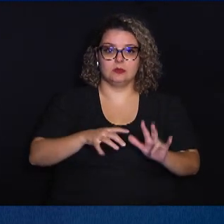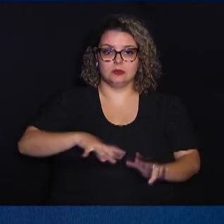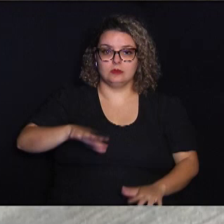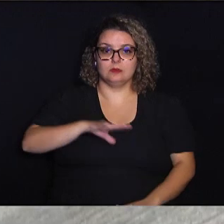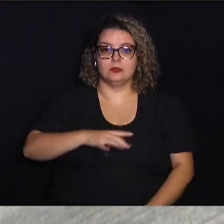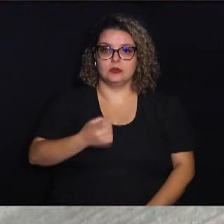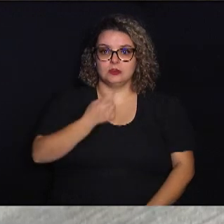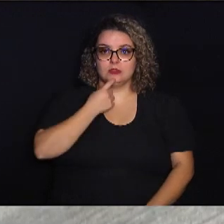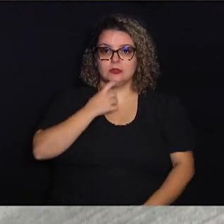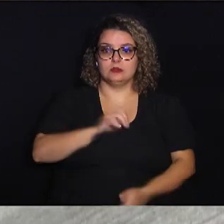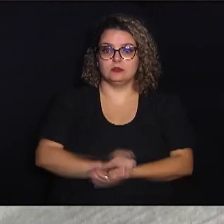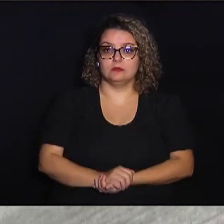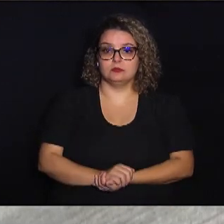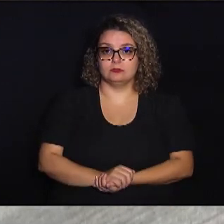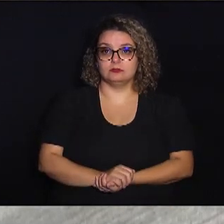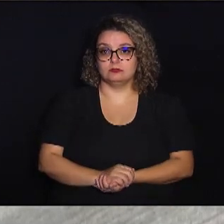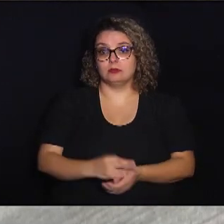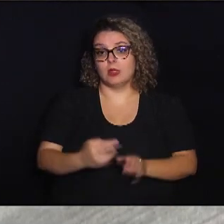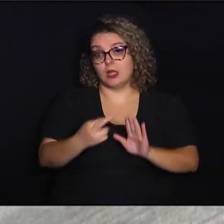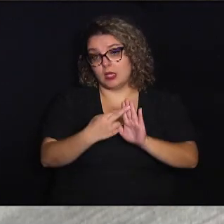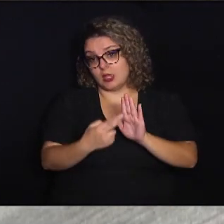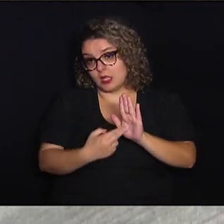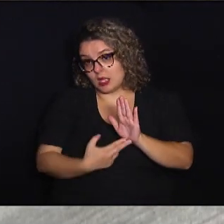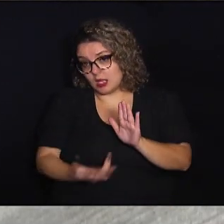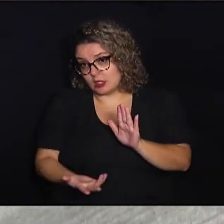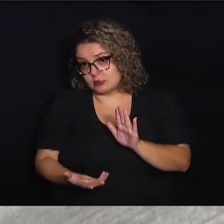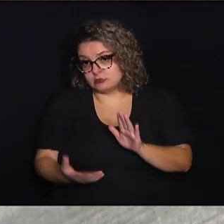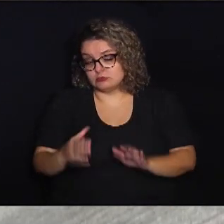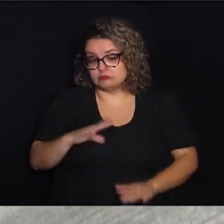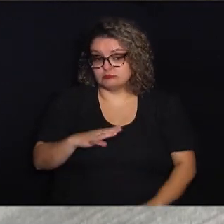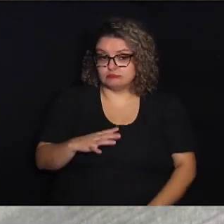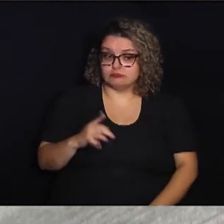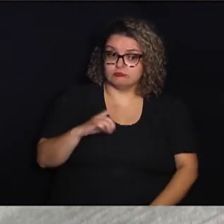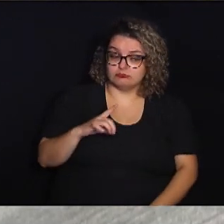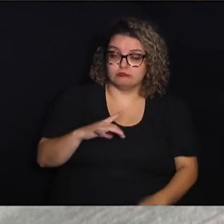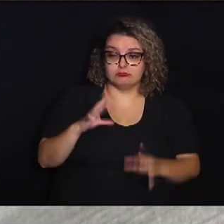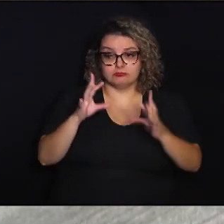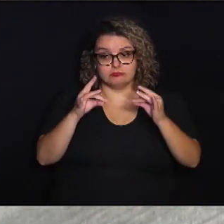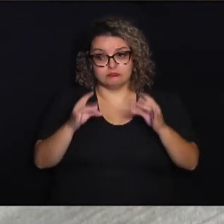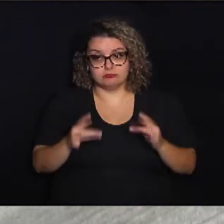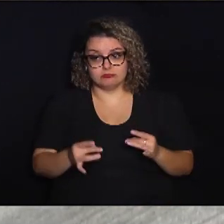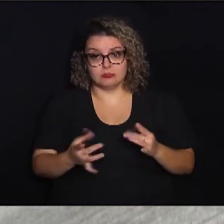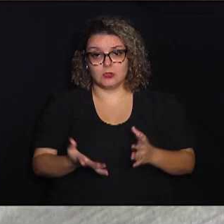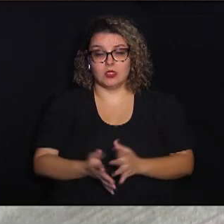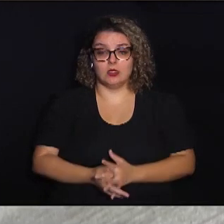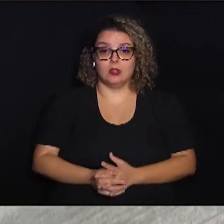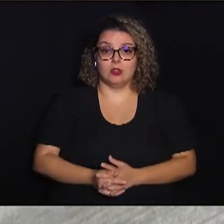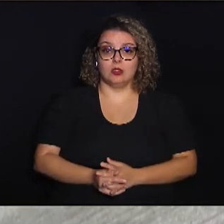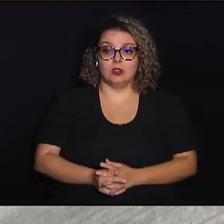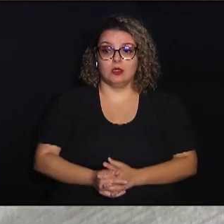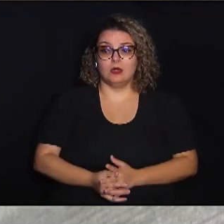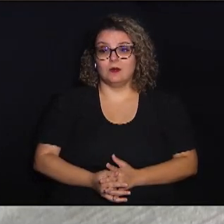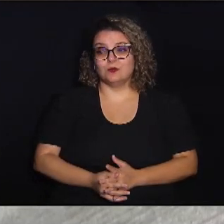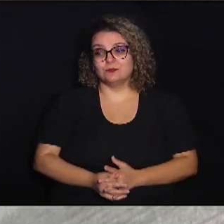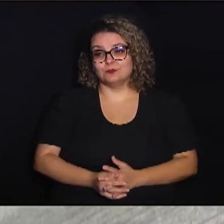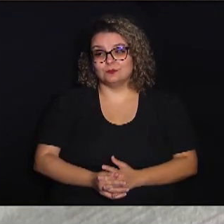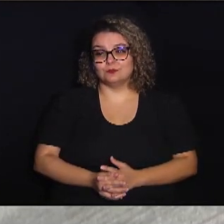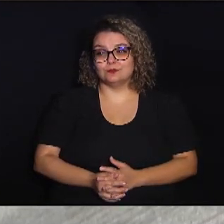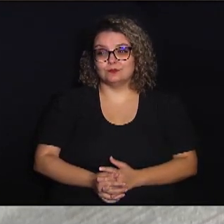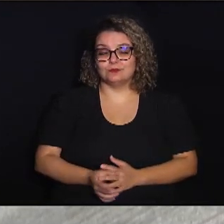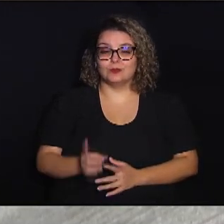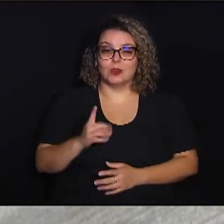município de Campinas. A regra municipal é para que nós possamos ter um detalhamento, não é como